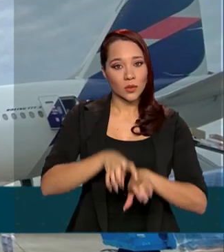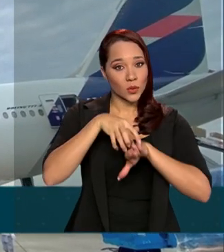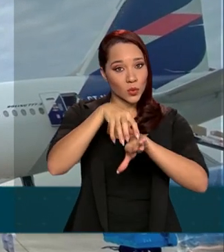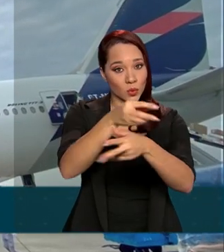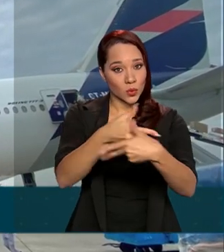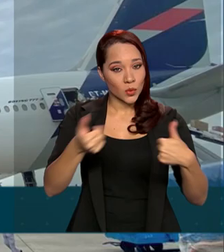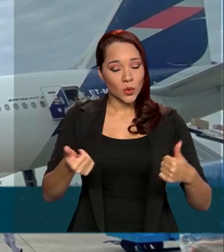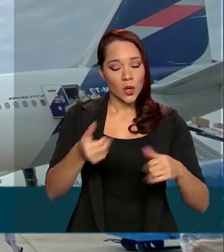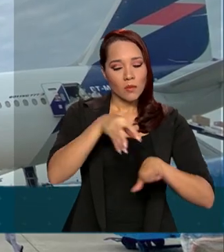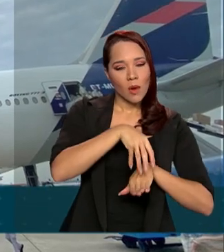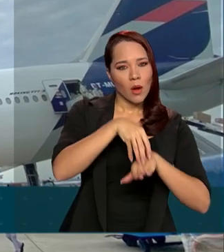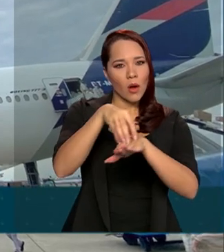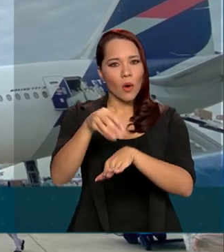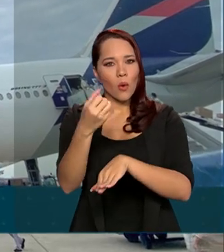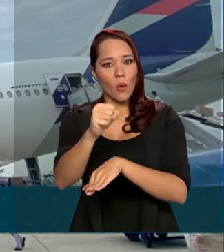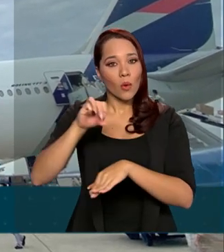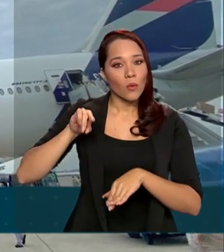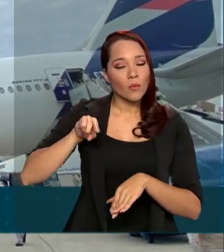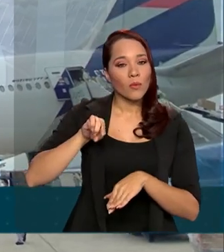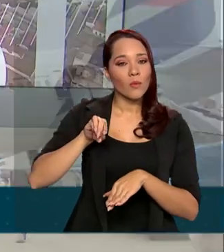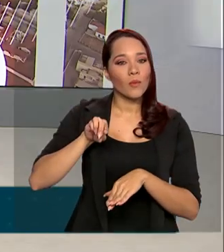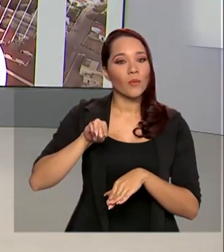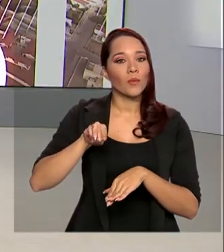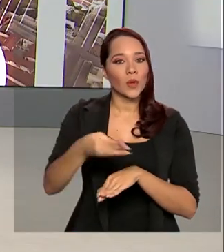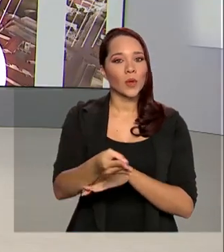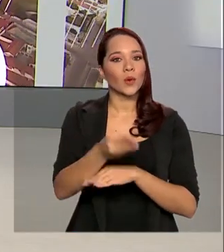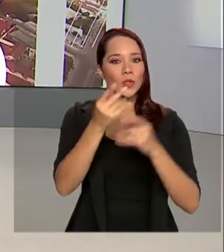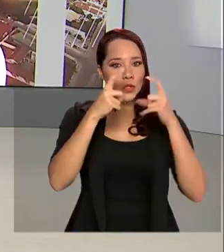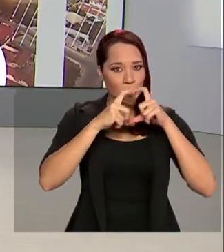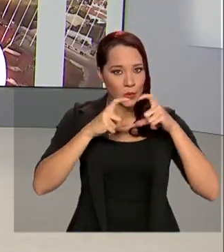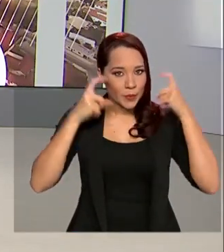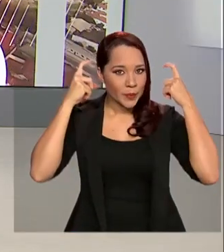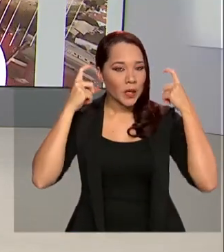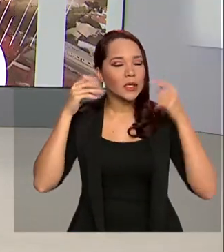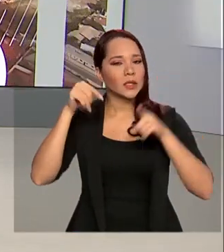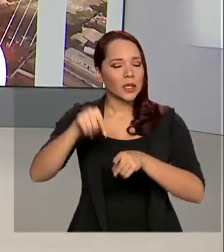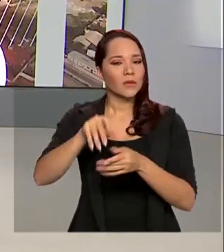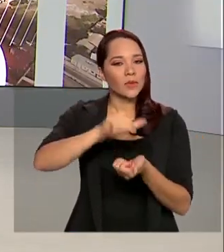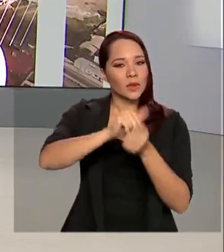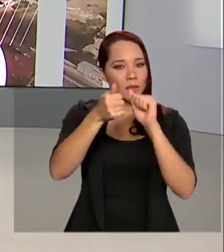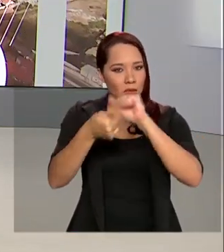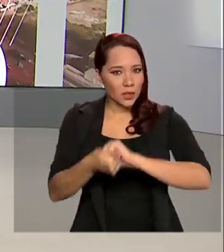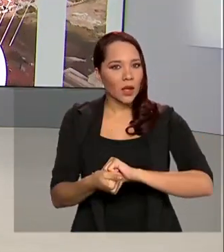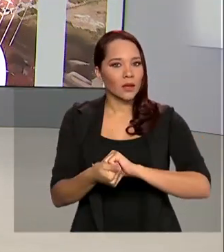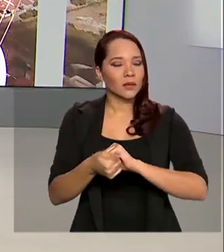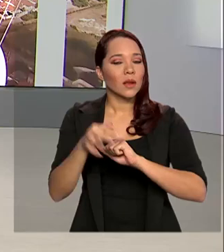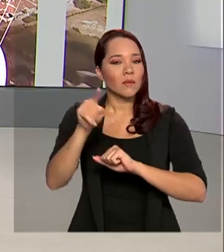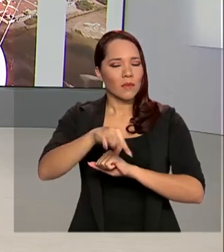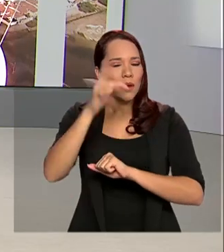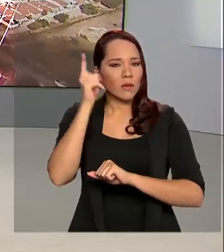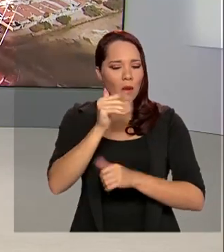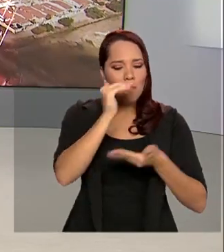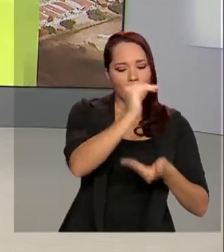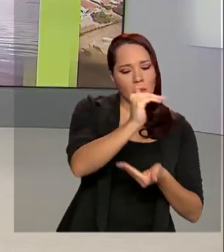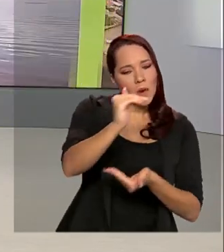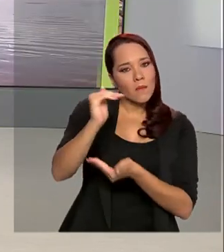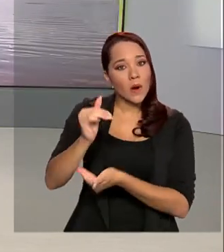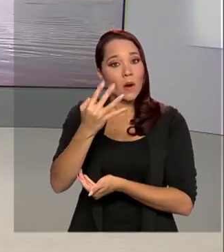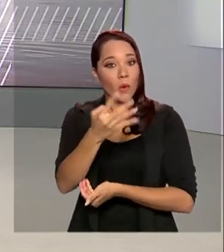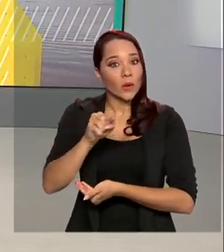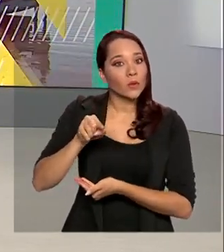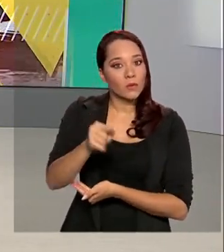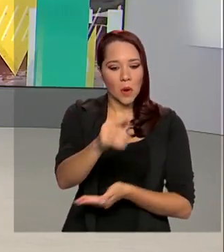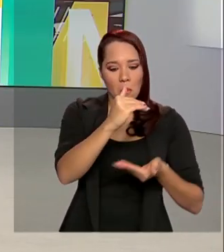transportar quase 8 milhões de máscaras. A aeronave de passageiros foi adaptada para receber quase 4 mil caixas do